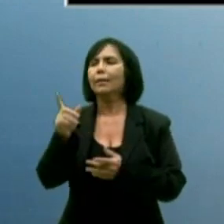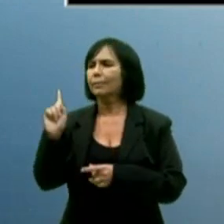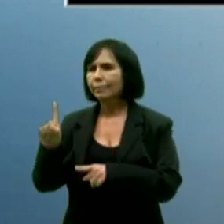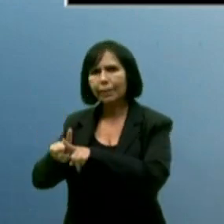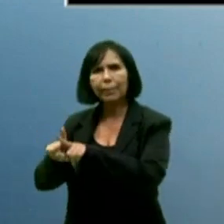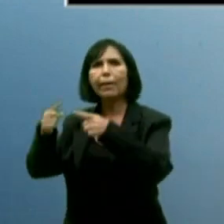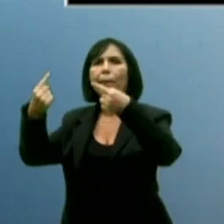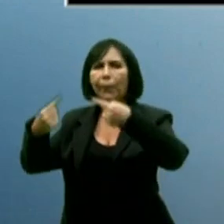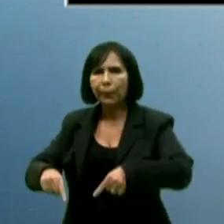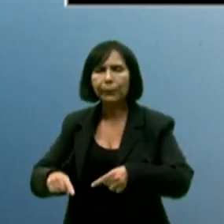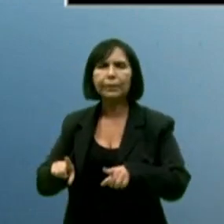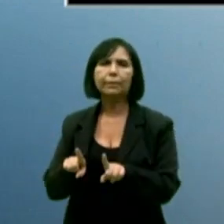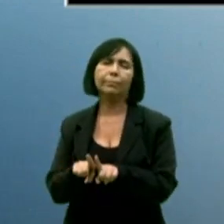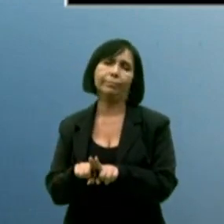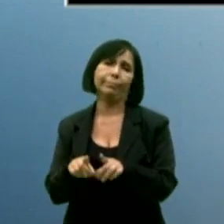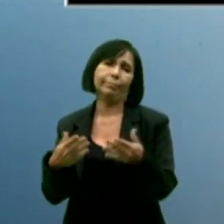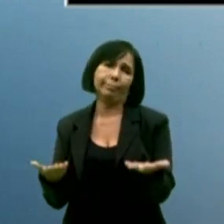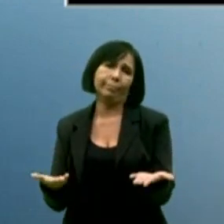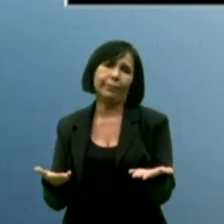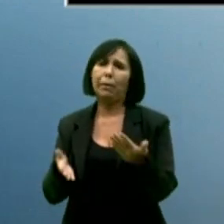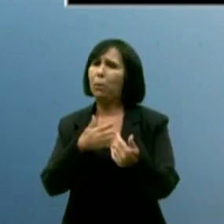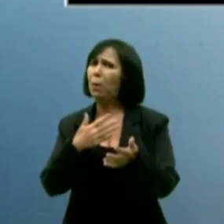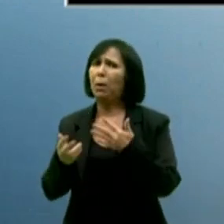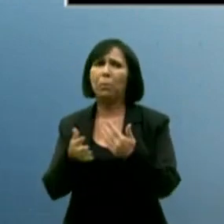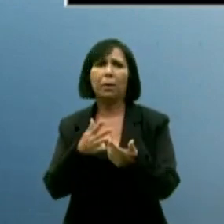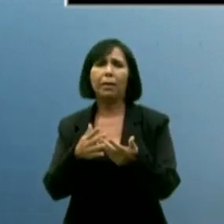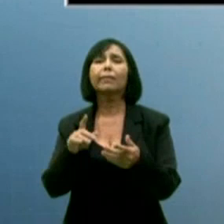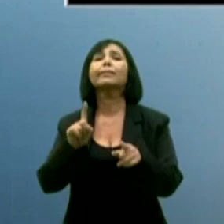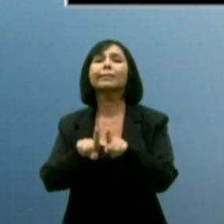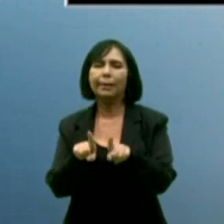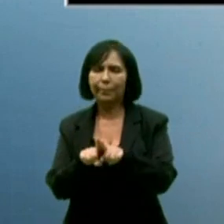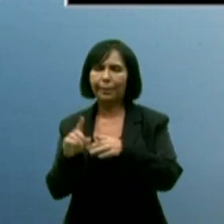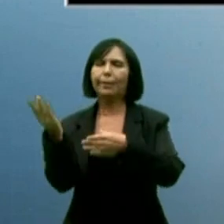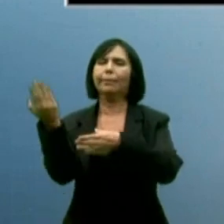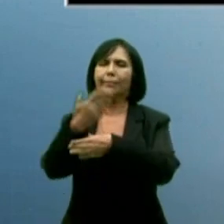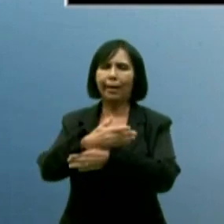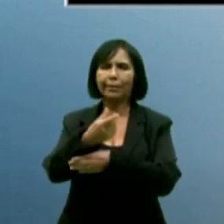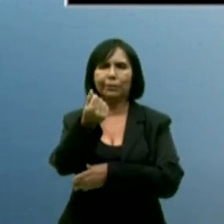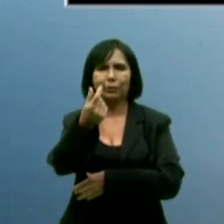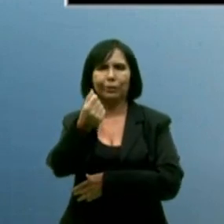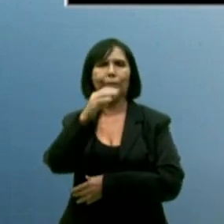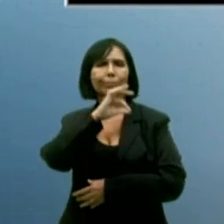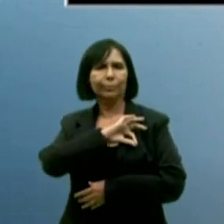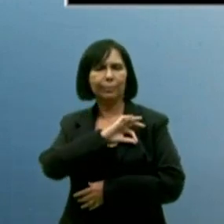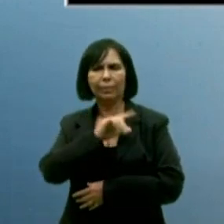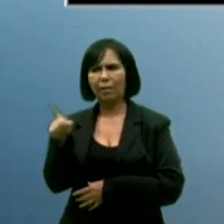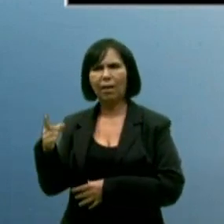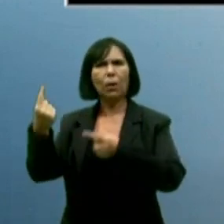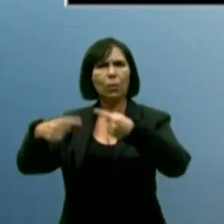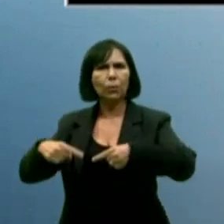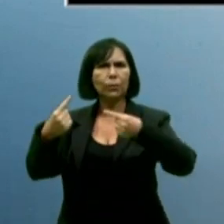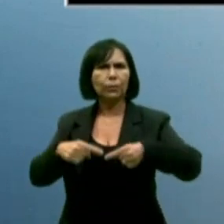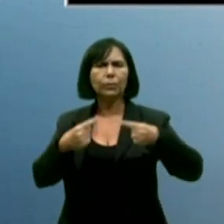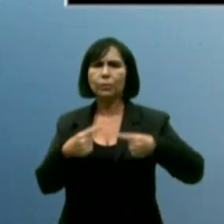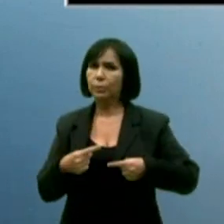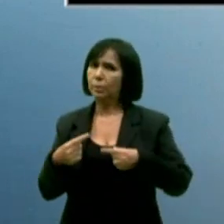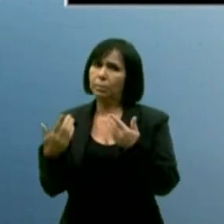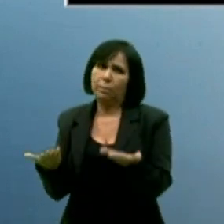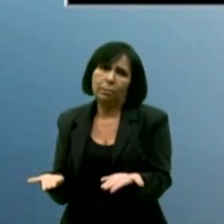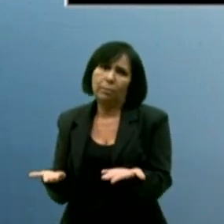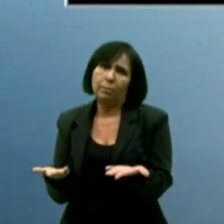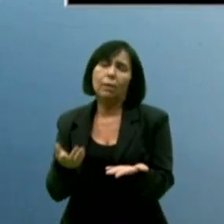dado em forma de qualquer ajuste ao taxista. E agora diz aqui que votou favorável. Ele votou contra. Basta